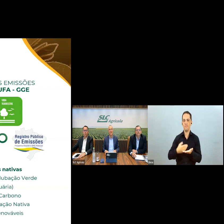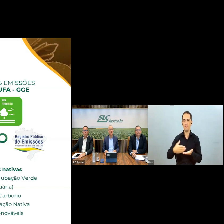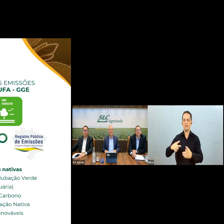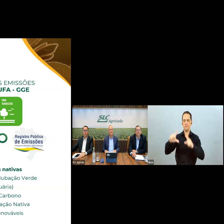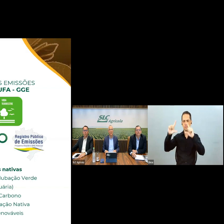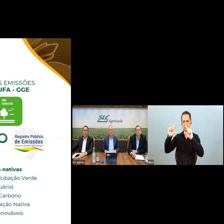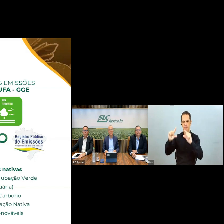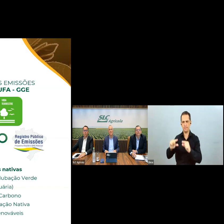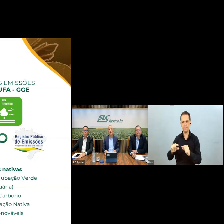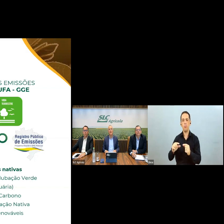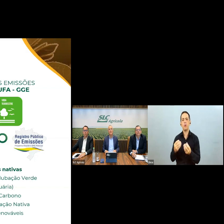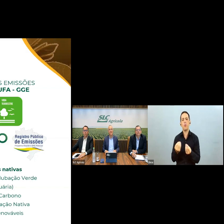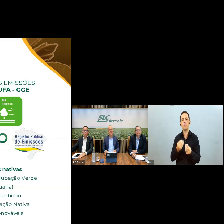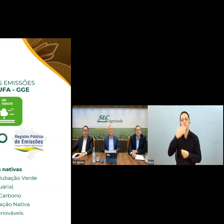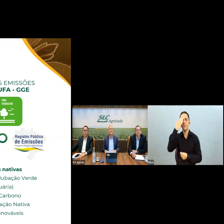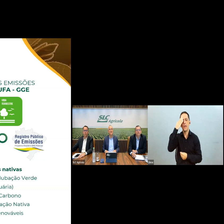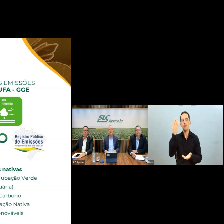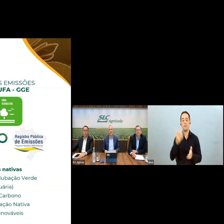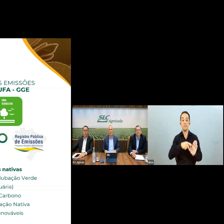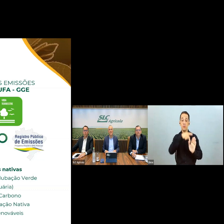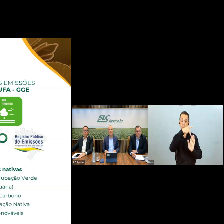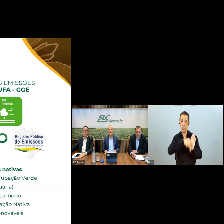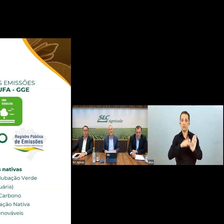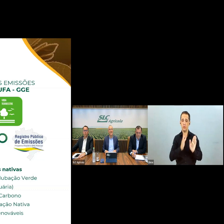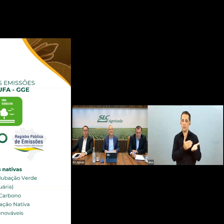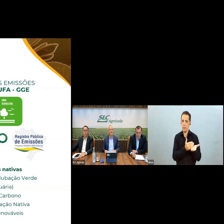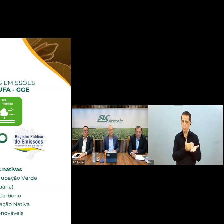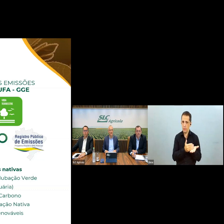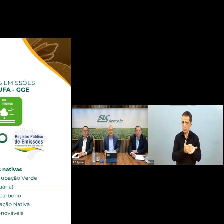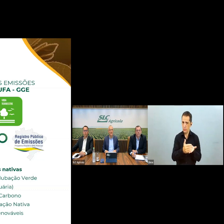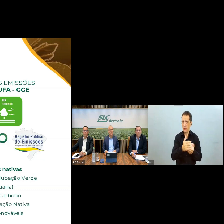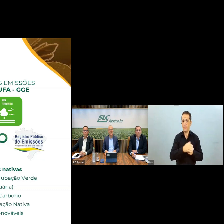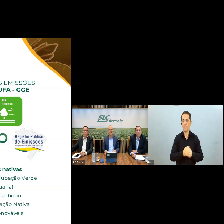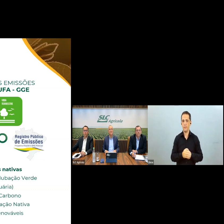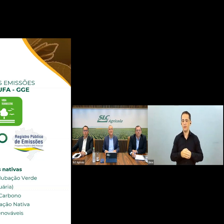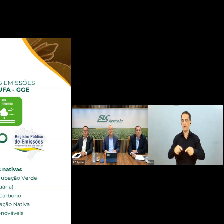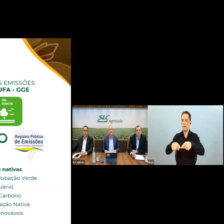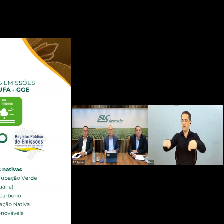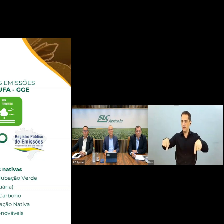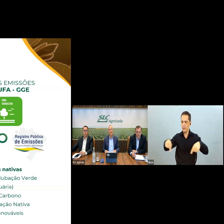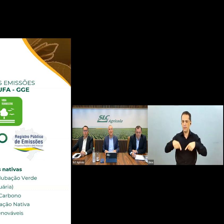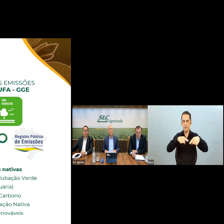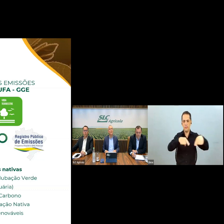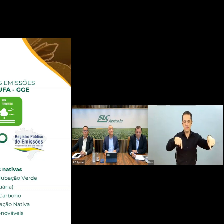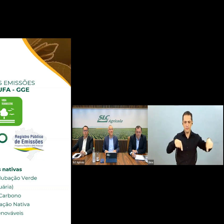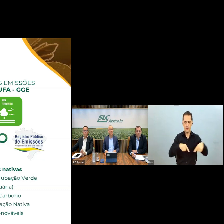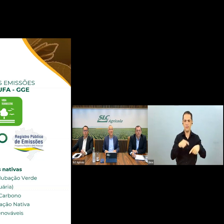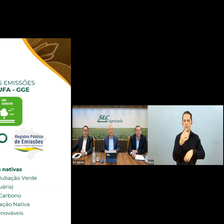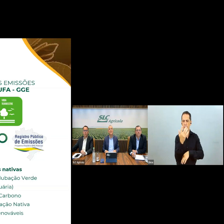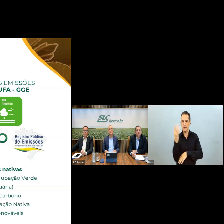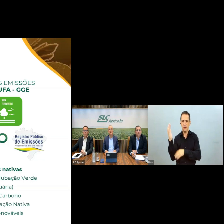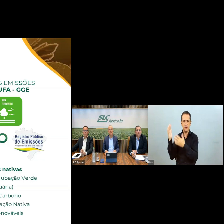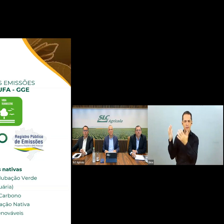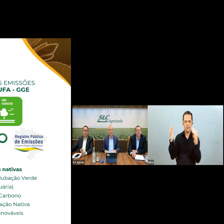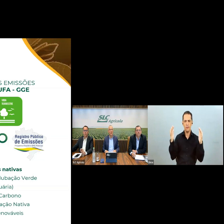andamento, tais como fim do ciclo de conversão de áreas nativas anunciado em 2021, projeto